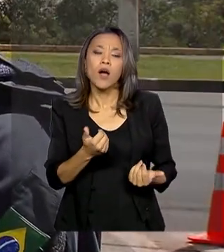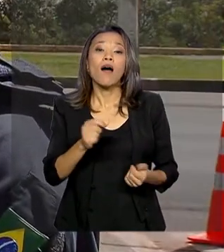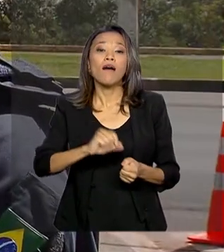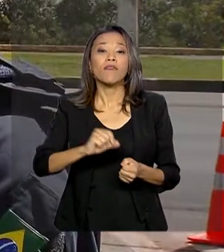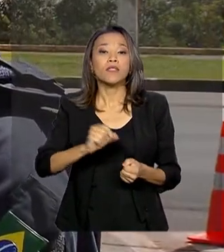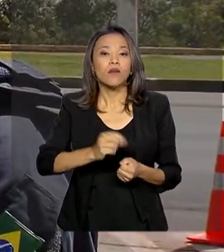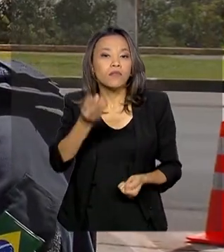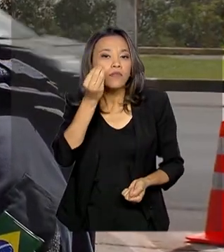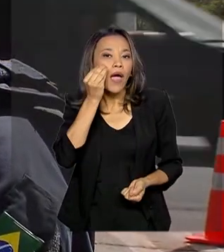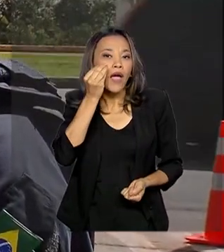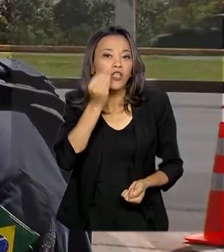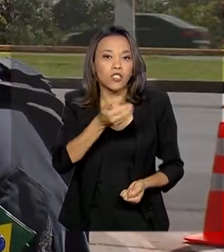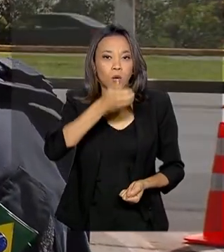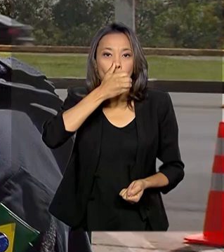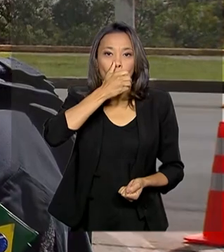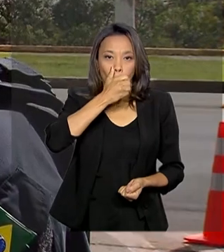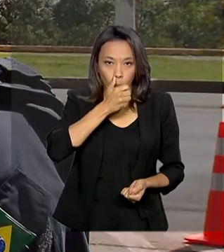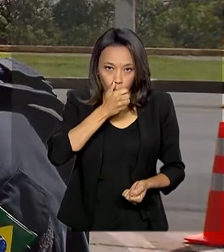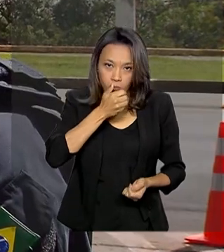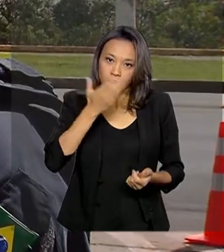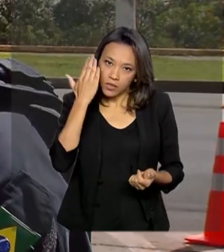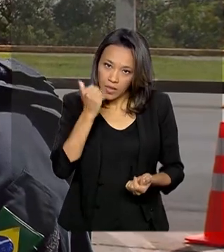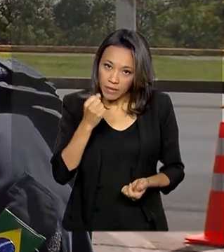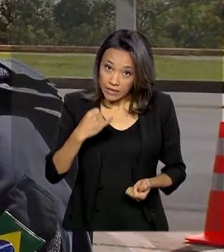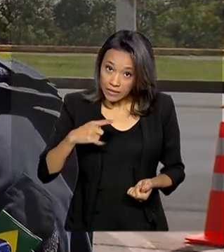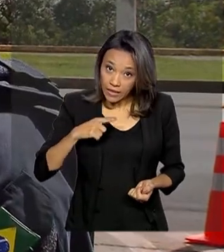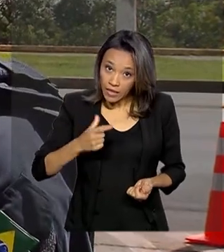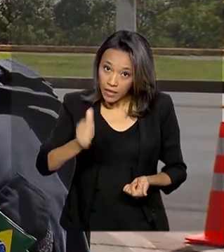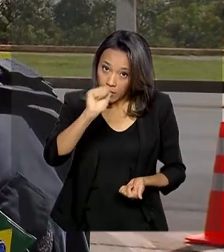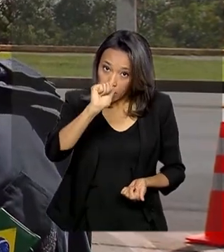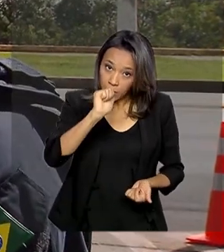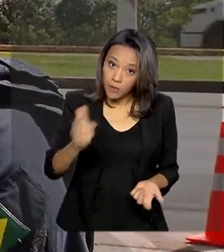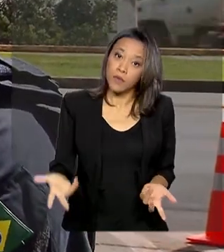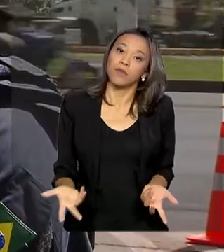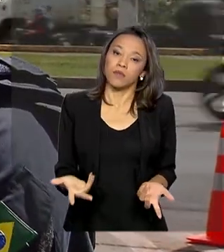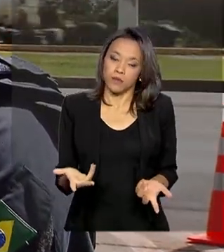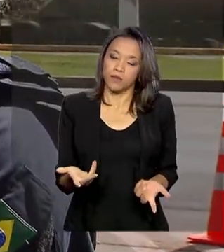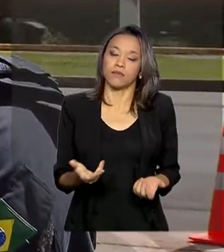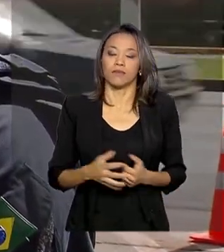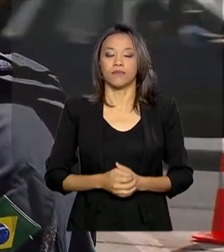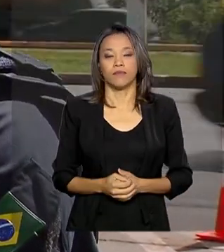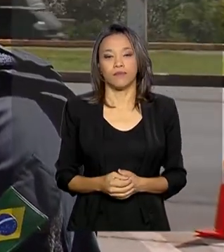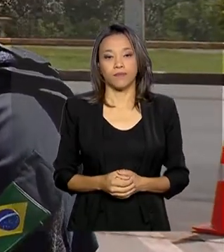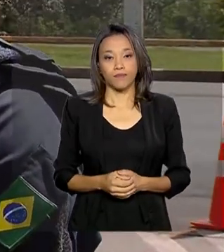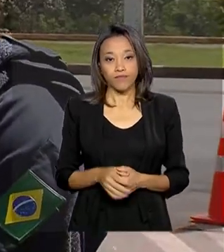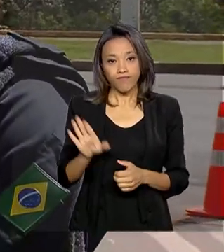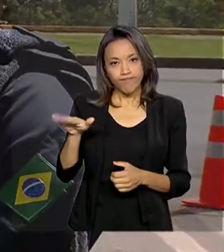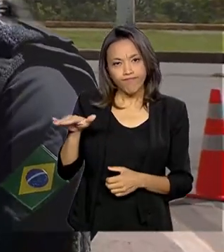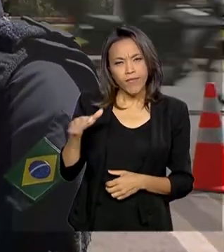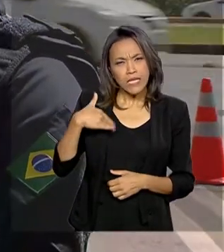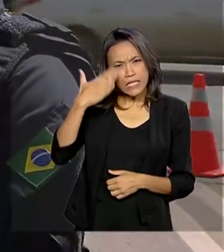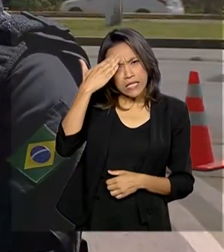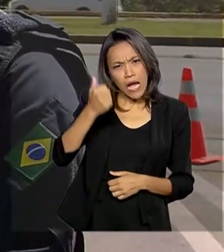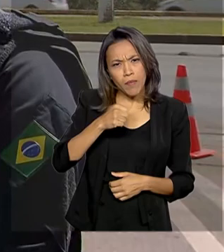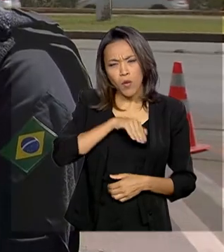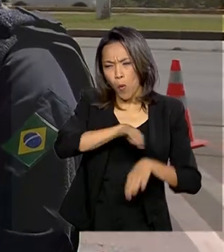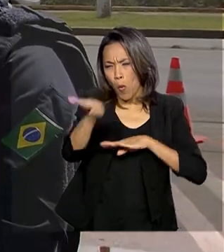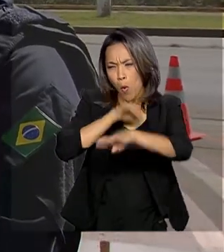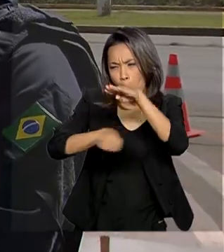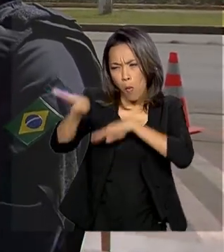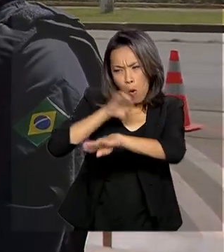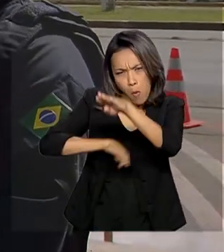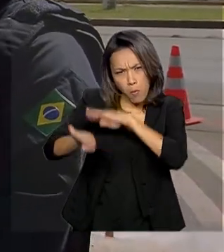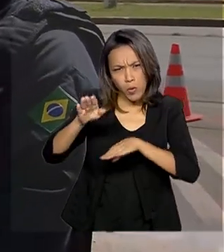realizar o teste do bafômetro e ali será fiscalizado a ingestão de bebida alcoólica. Agora a gente sabe que o fluxo de veículos aumenta